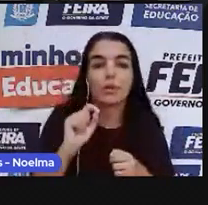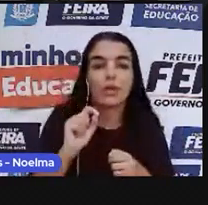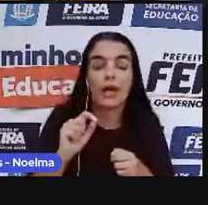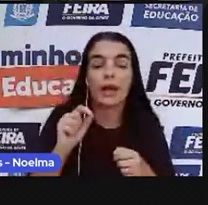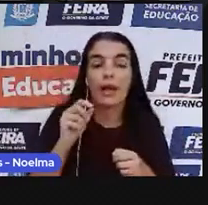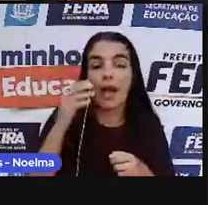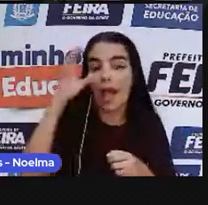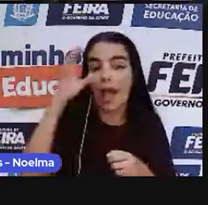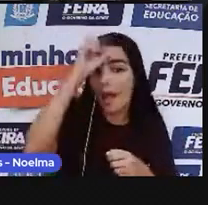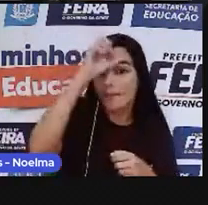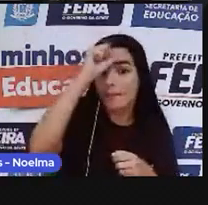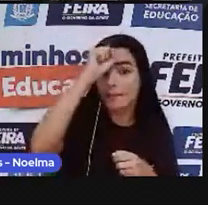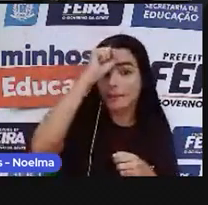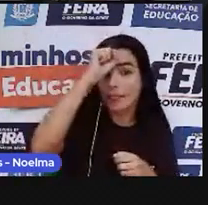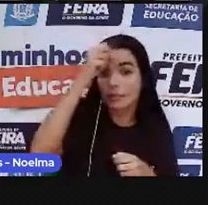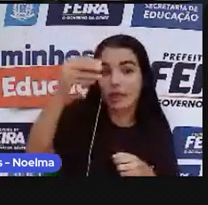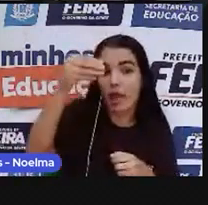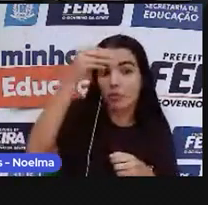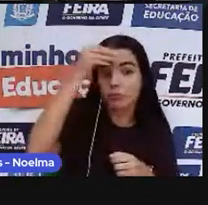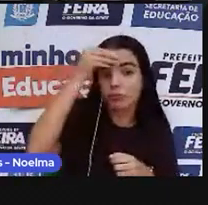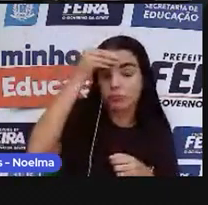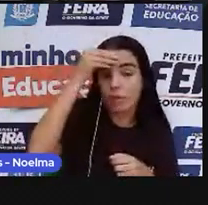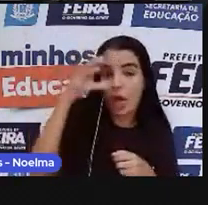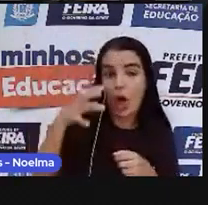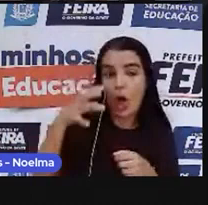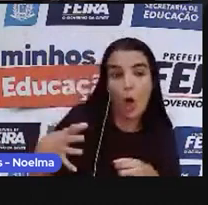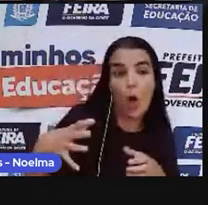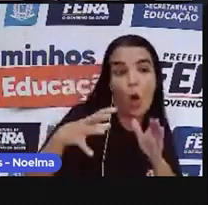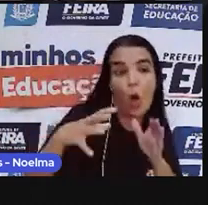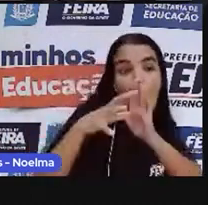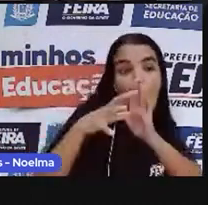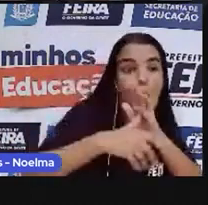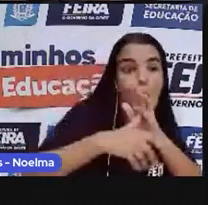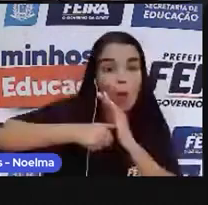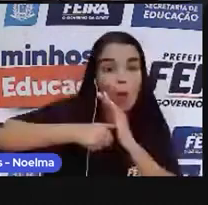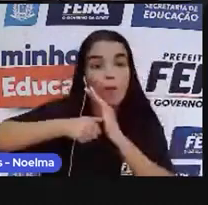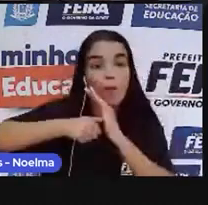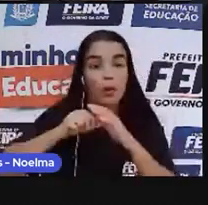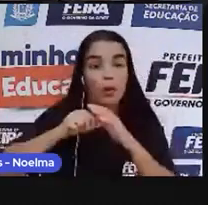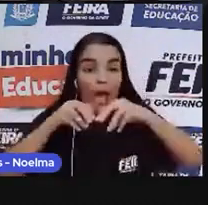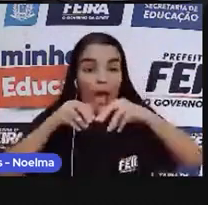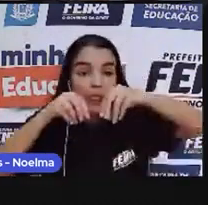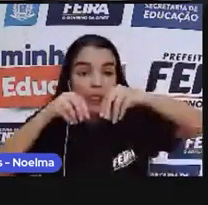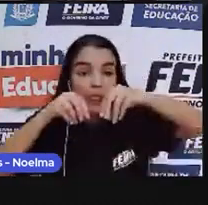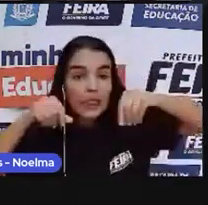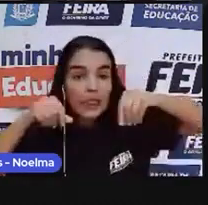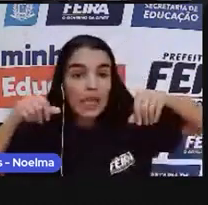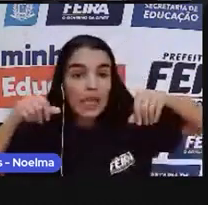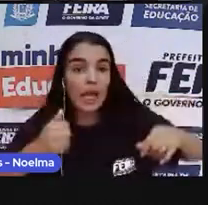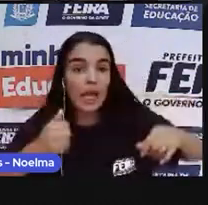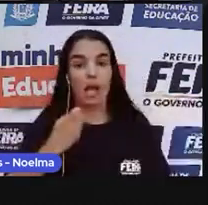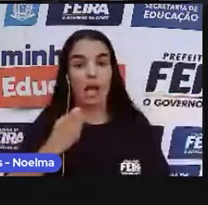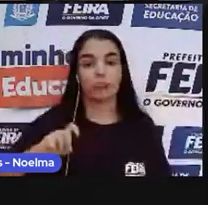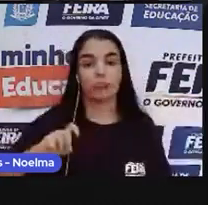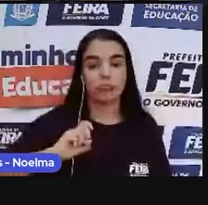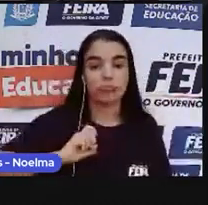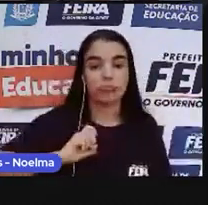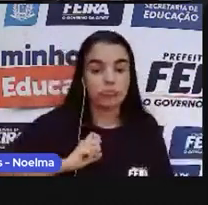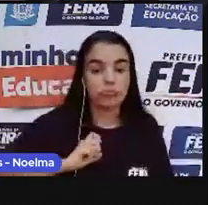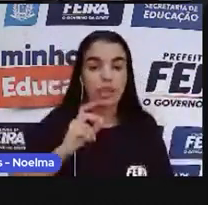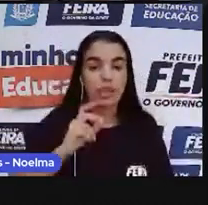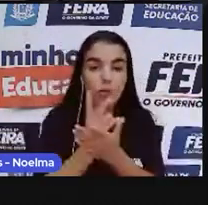aprendizado, né? E foi o que aconteceu. Após a expulsão, foram para Antilhas, onde